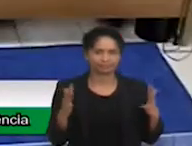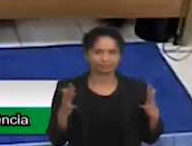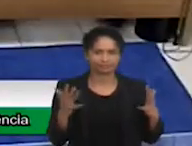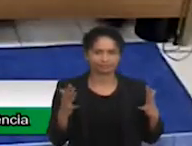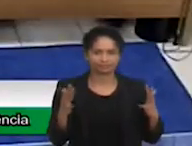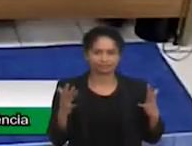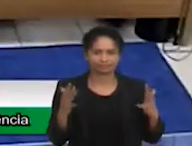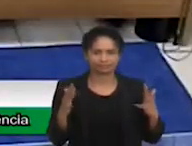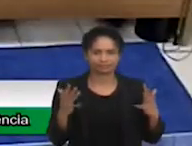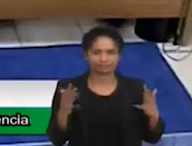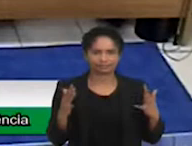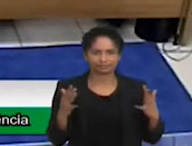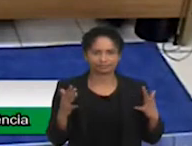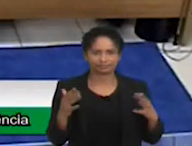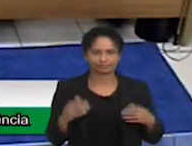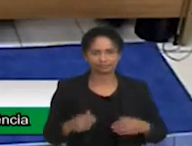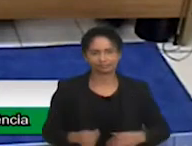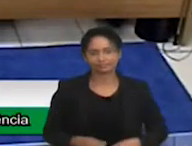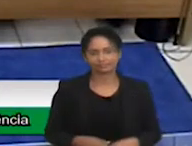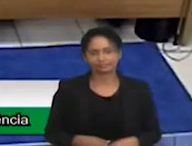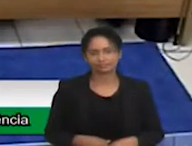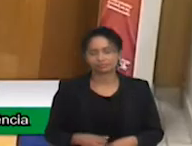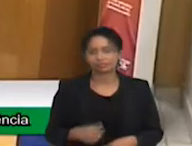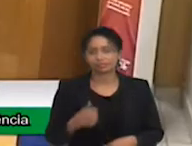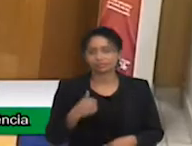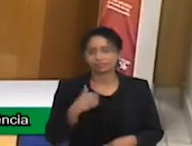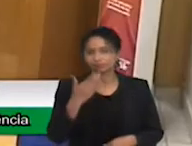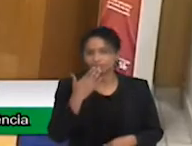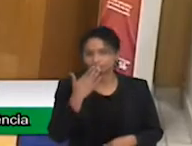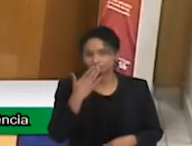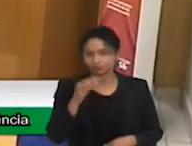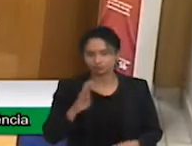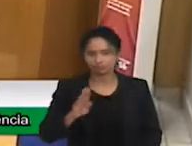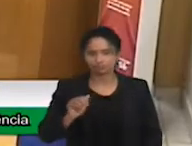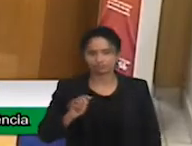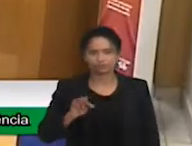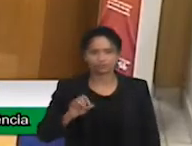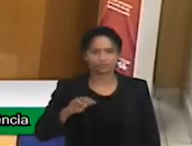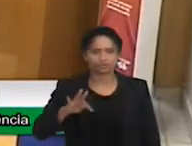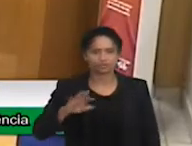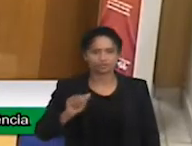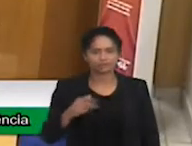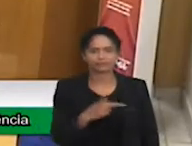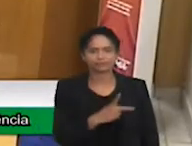Eu solicito que o vereador Batista reassuma a presidência.